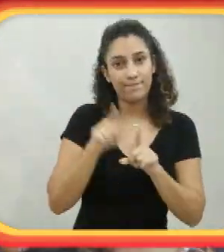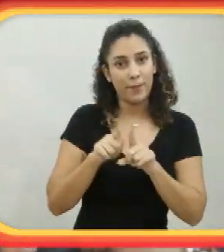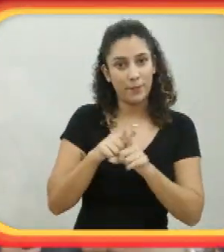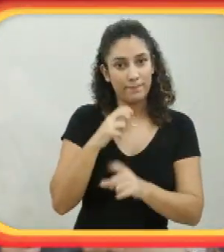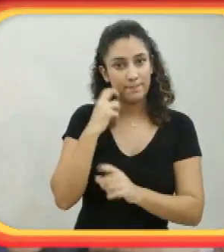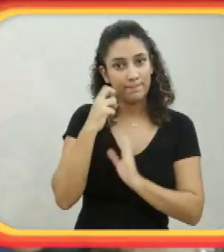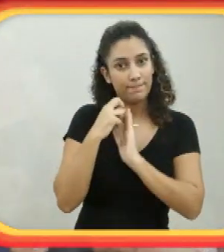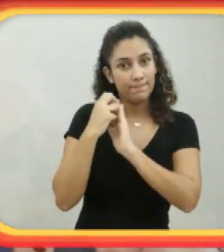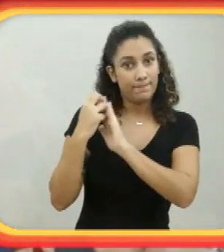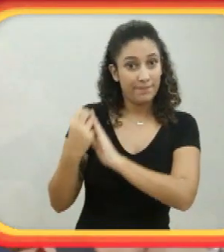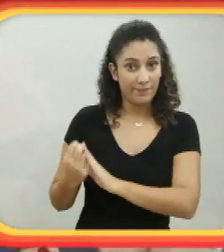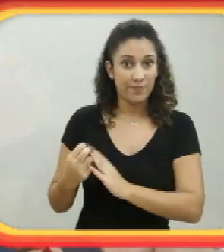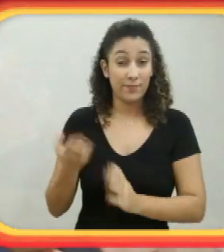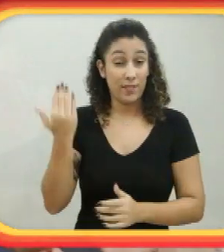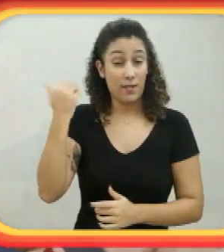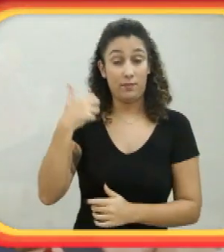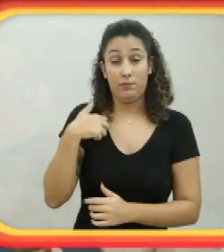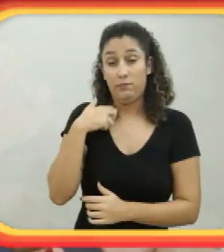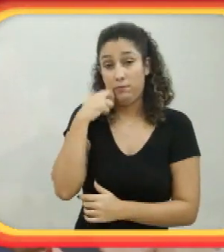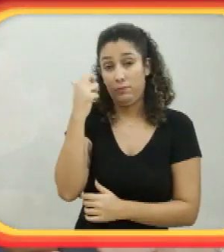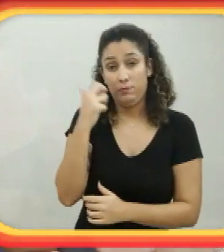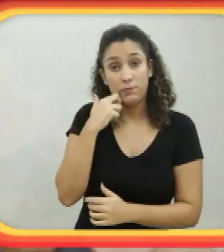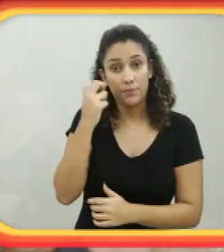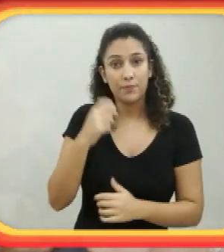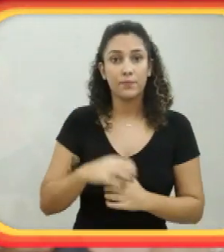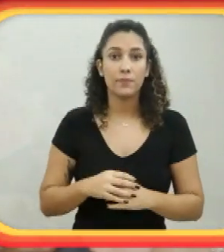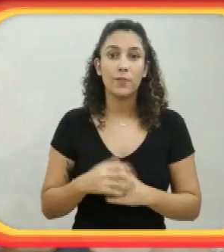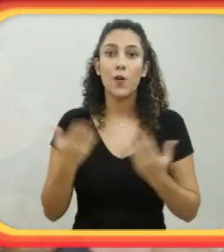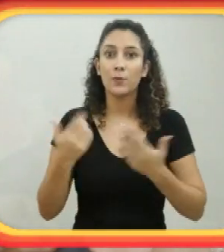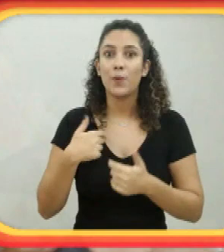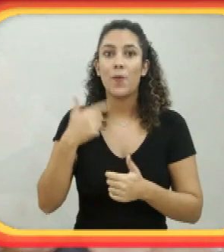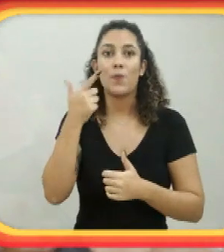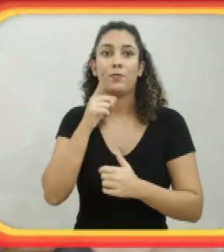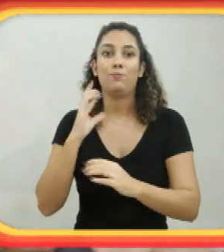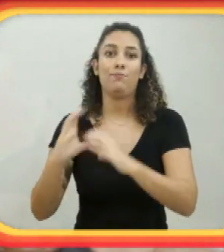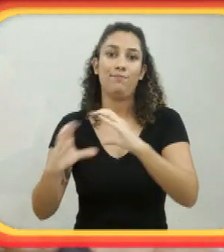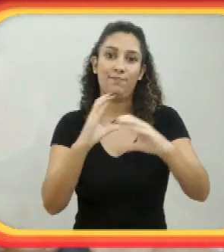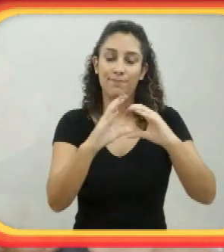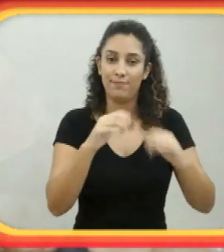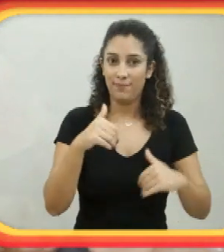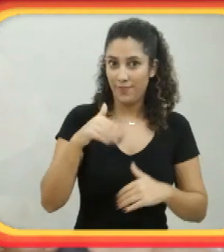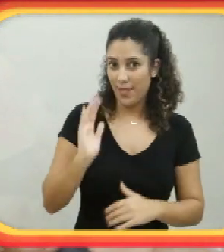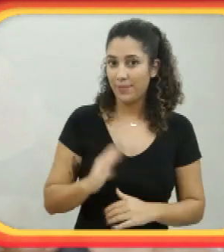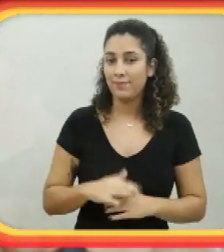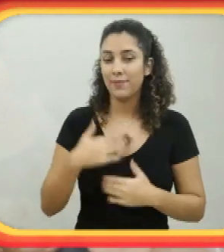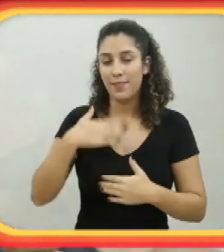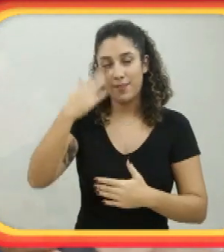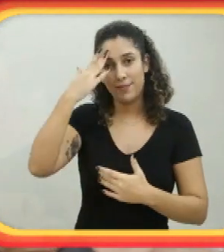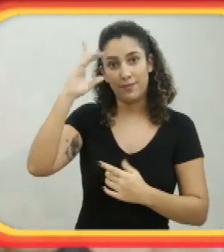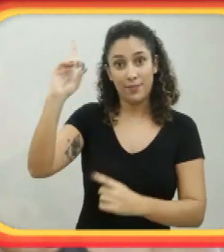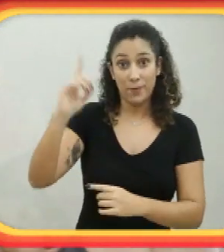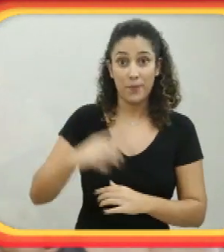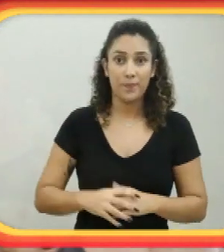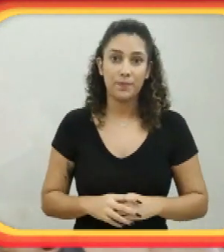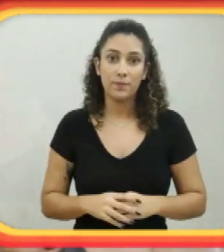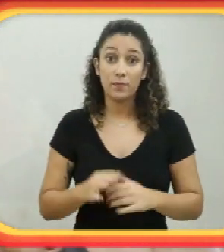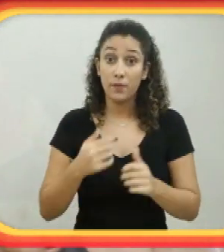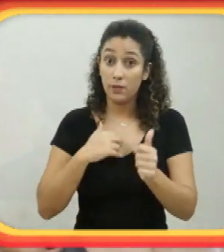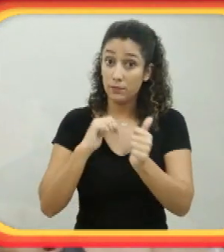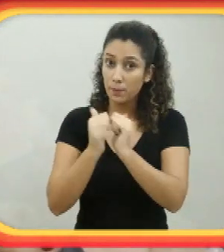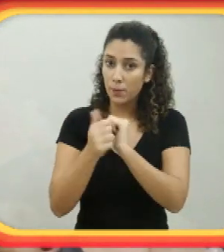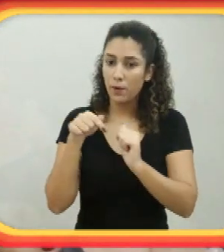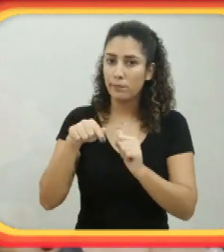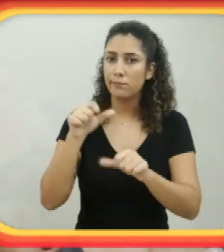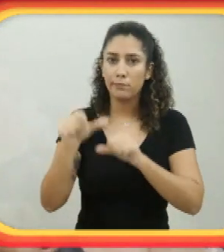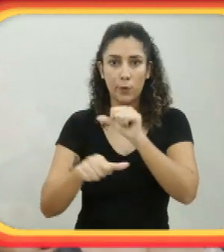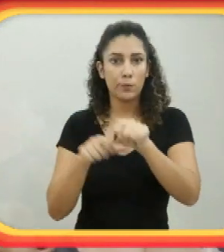Mudou, assim, a minha timidez também, que eu era muito tímida, hoje eu consigo me comunicar mais. E, graças a